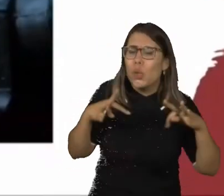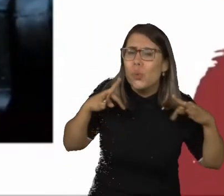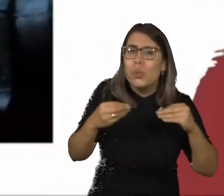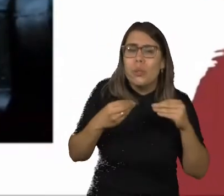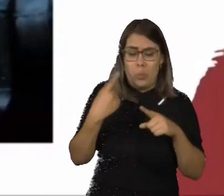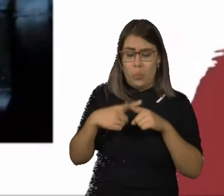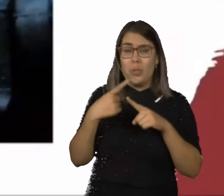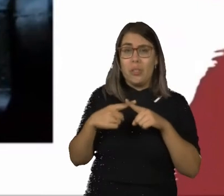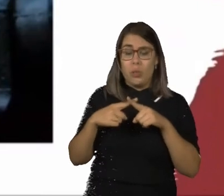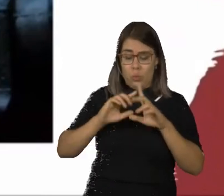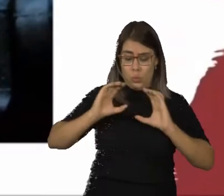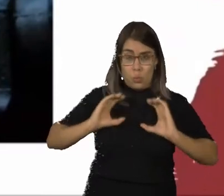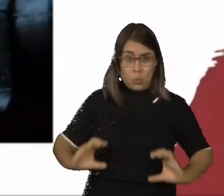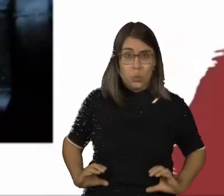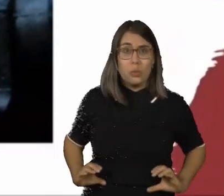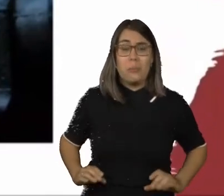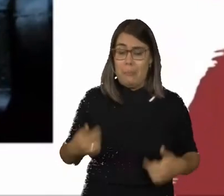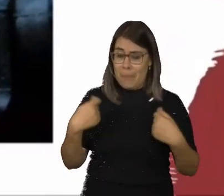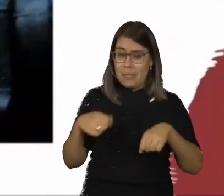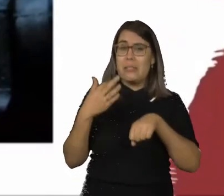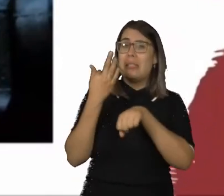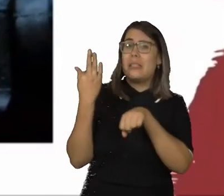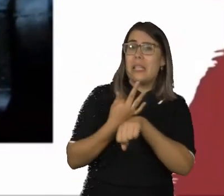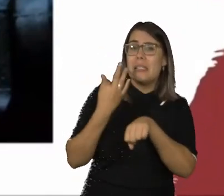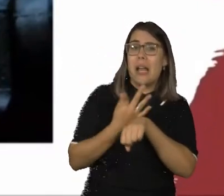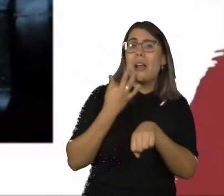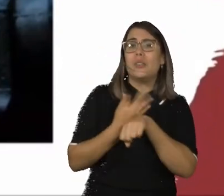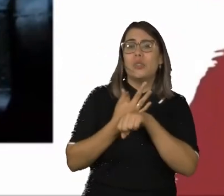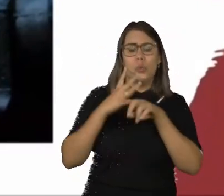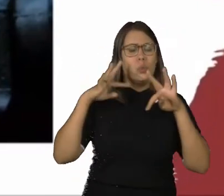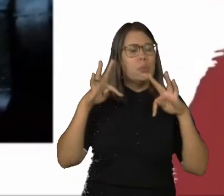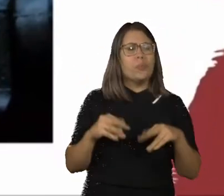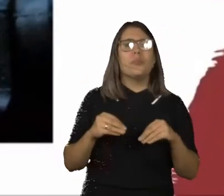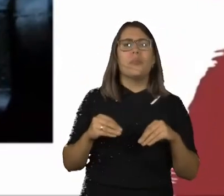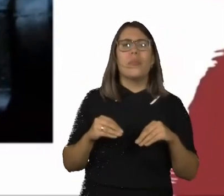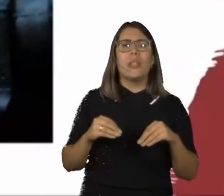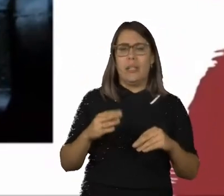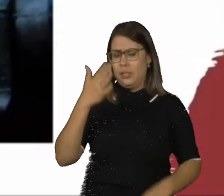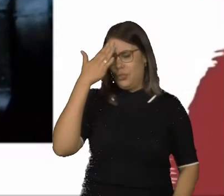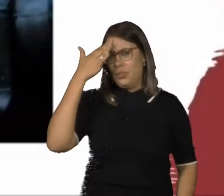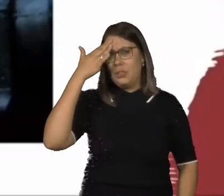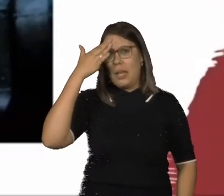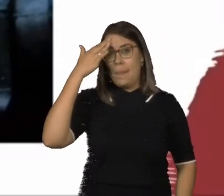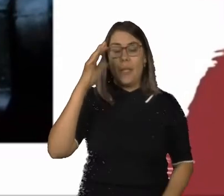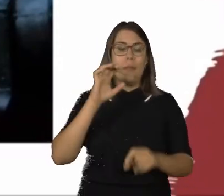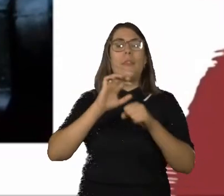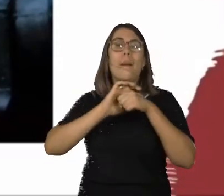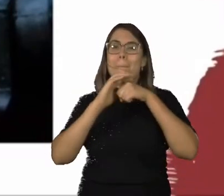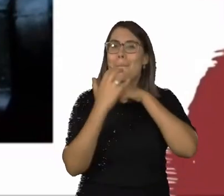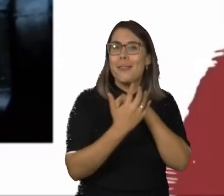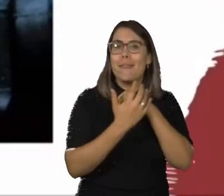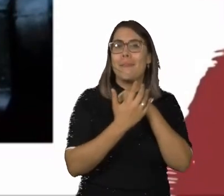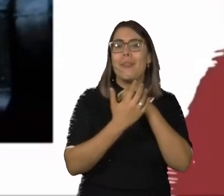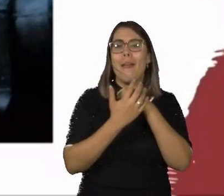é um sistema autoajustável. Aquilo que você acredita, você tem razão. Aquilo que você, a gente se adapta. A própria pandemia nos mostrou que a gente teve